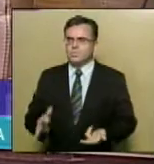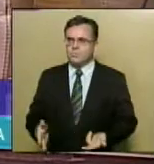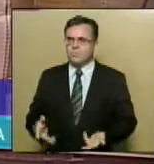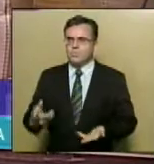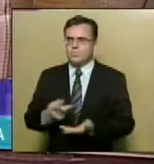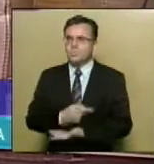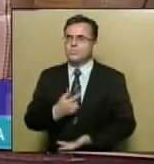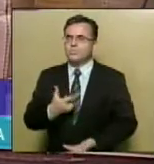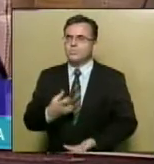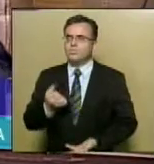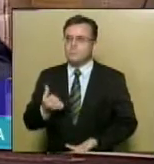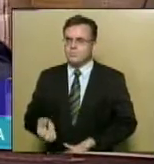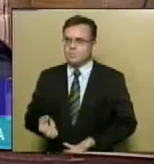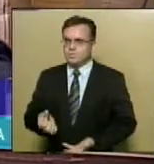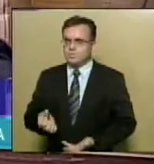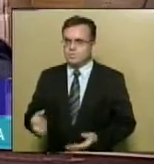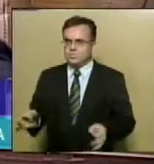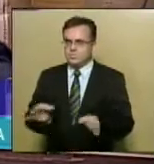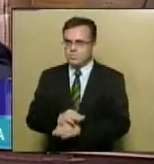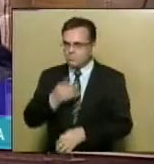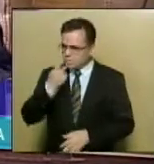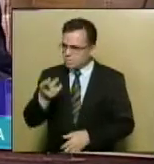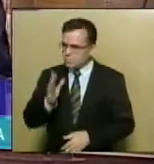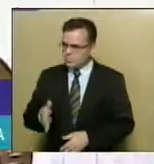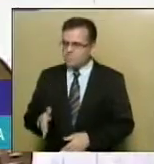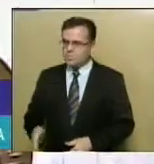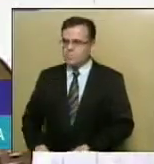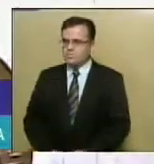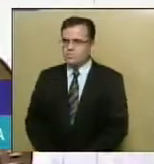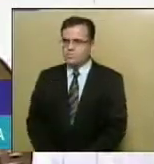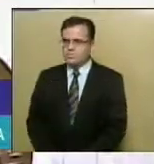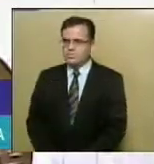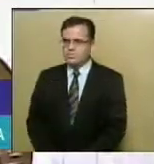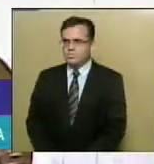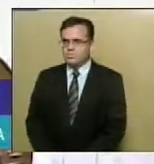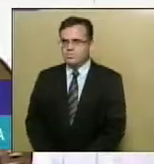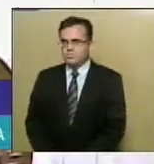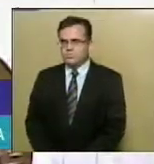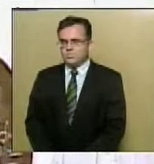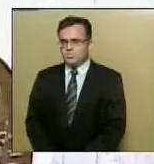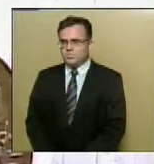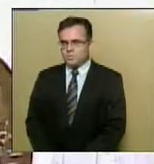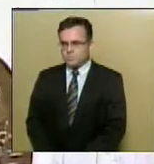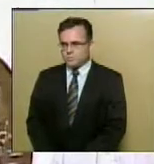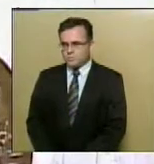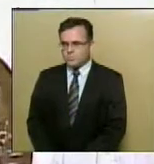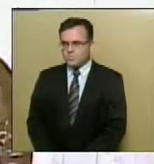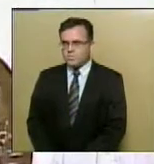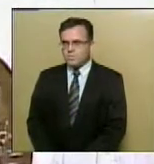2016. Lido, Sr. Presidente. Obrigado. Obrigado, Sr. Presidente.